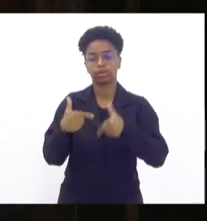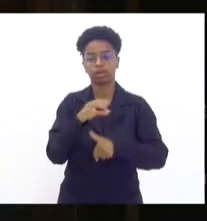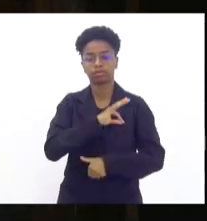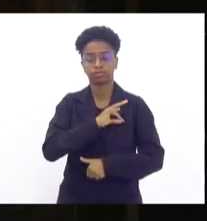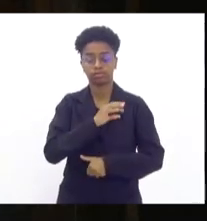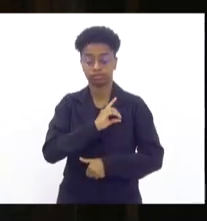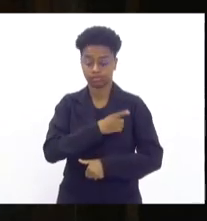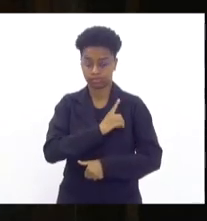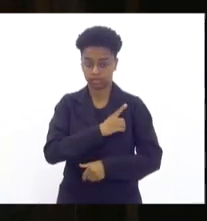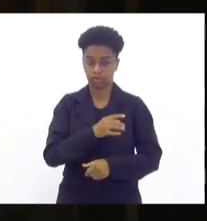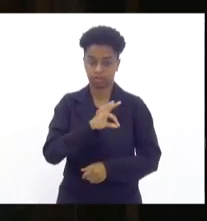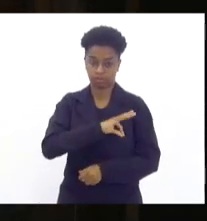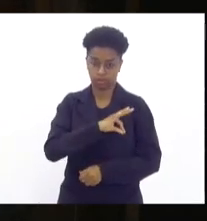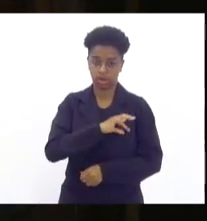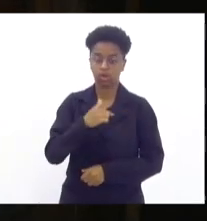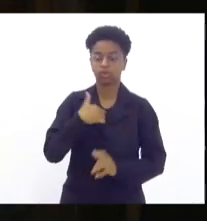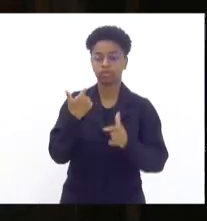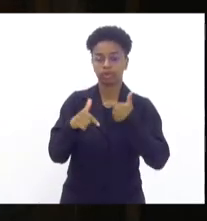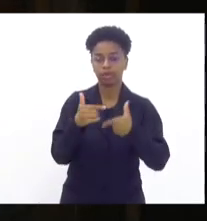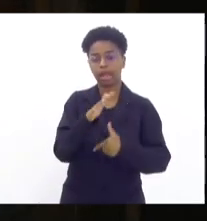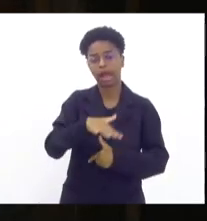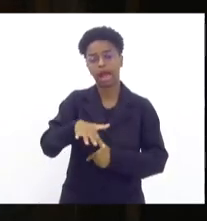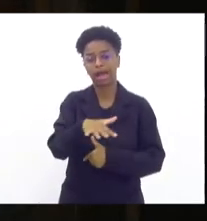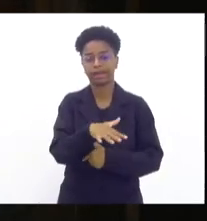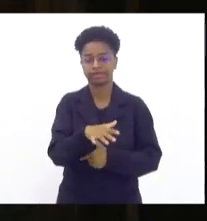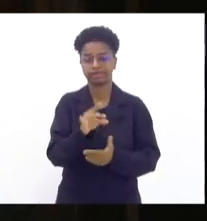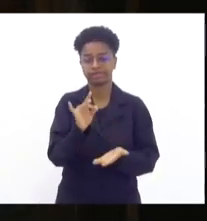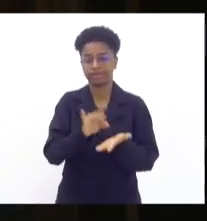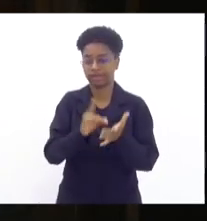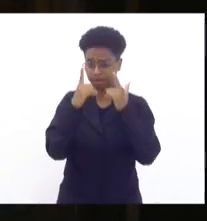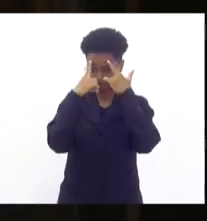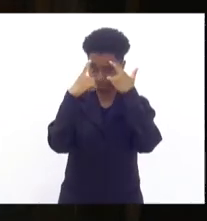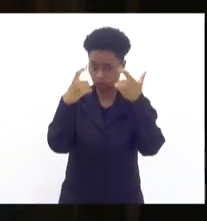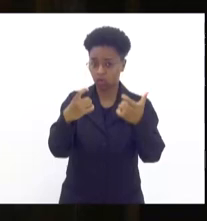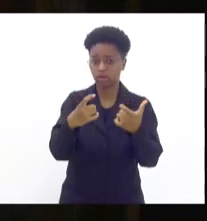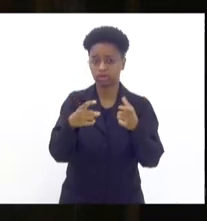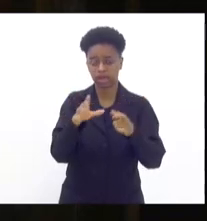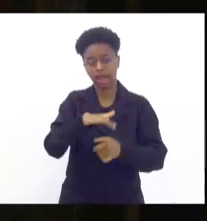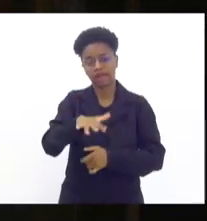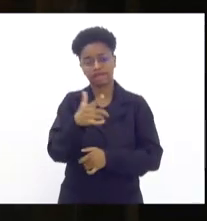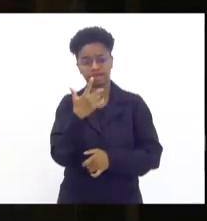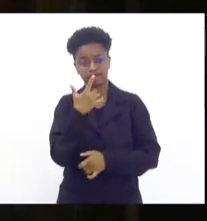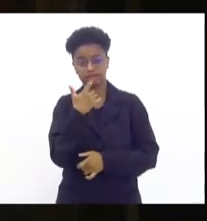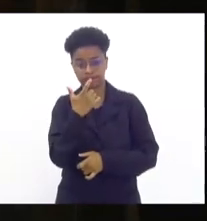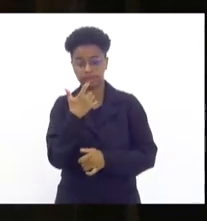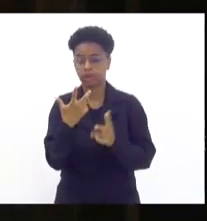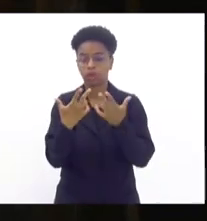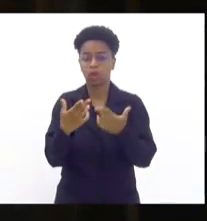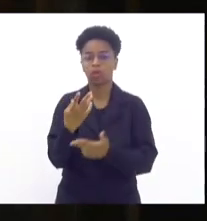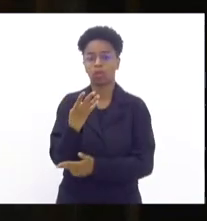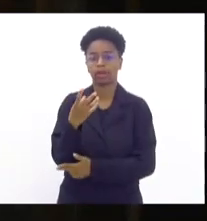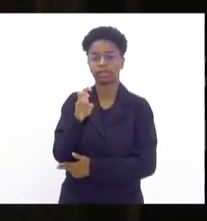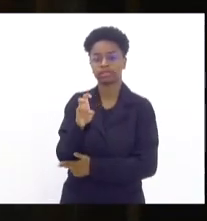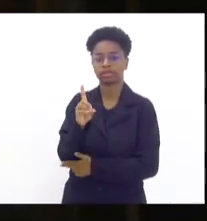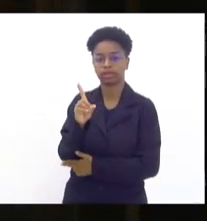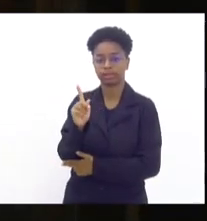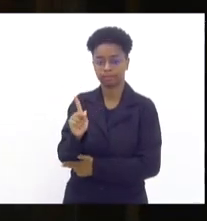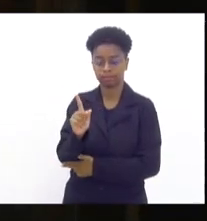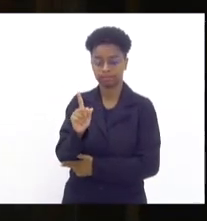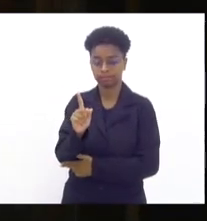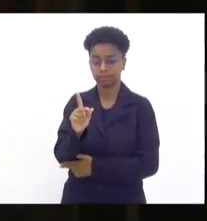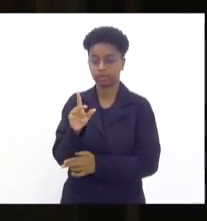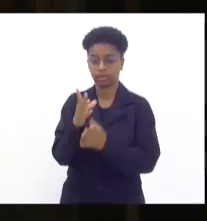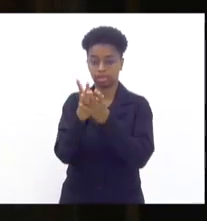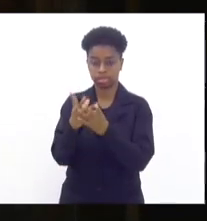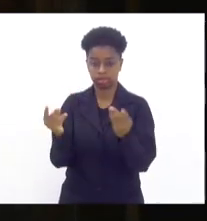Trabalhei em áreas bastante conflagradas, ou seja, bastante violentas, de área vermelha, como é o caso da 45 DP extinta dentro do